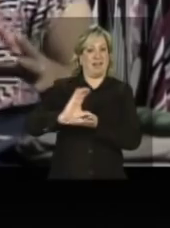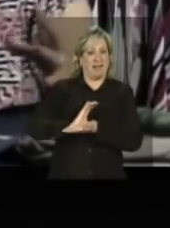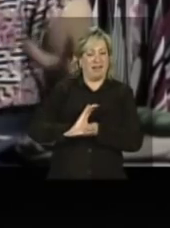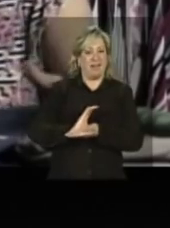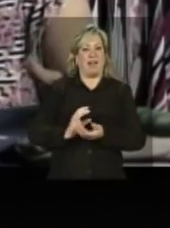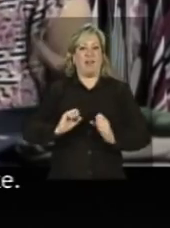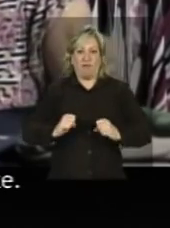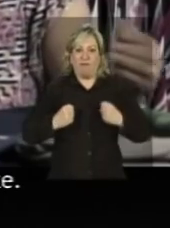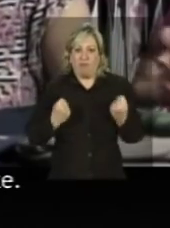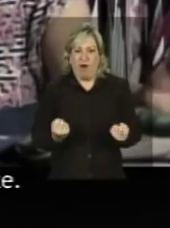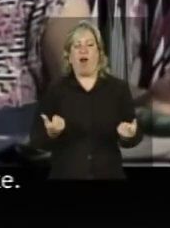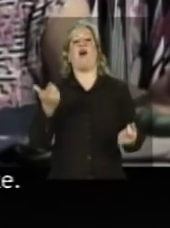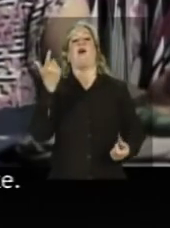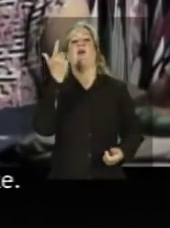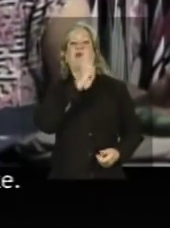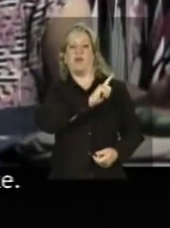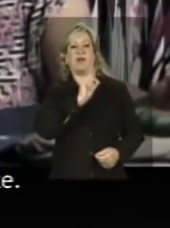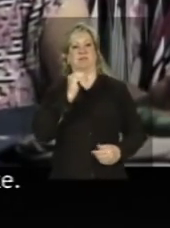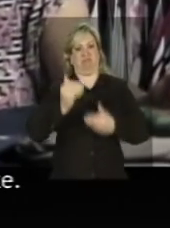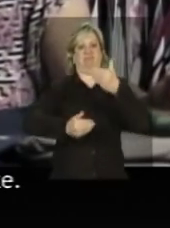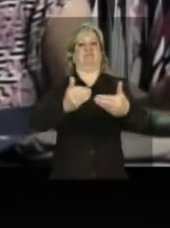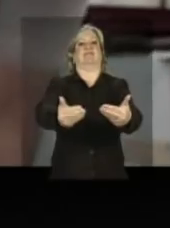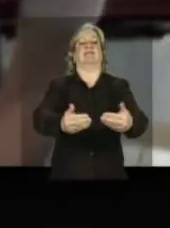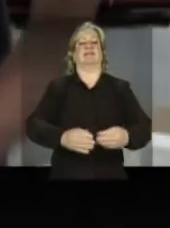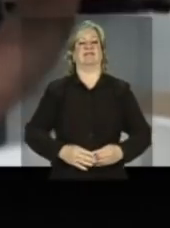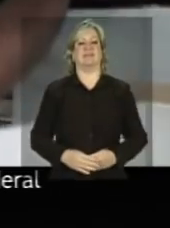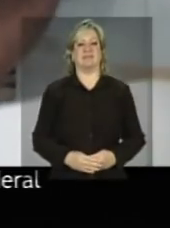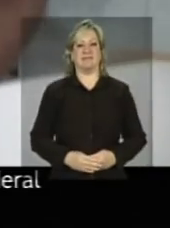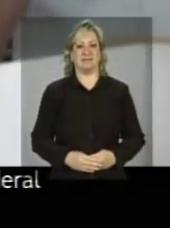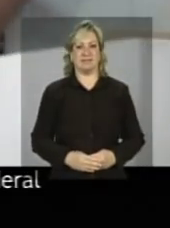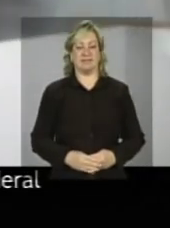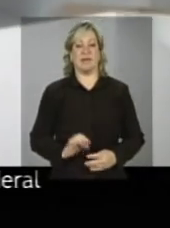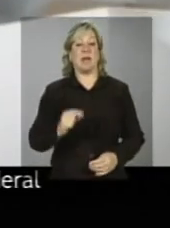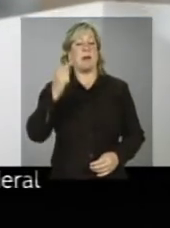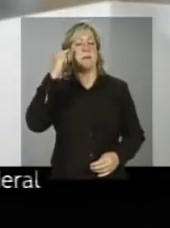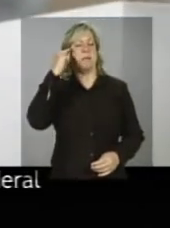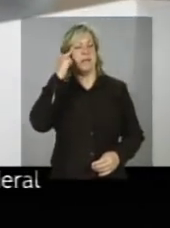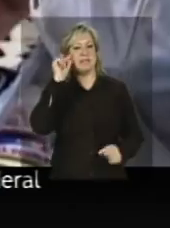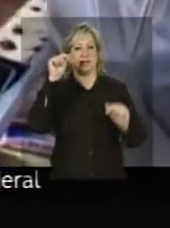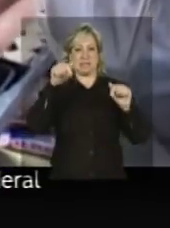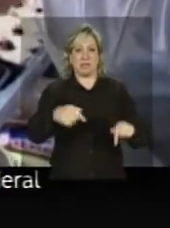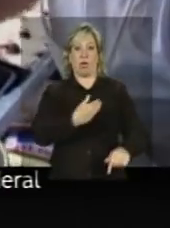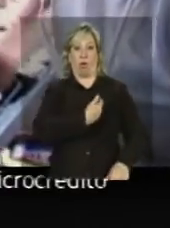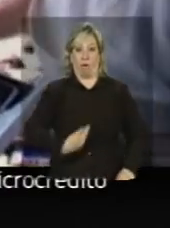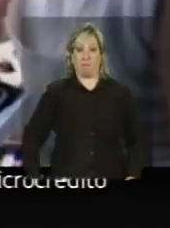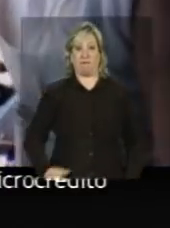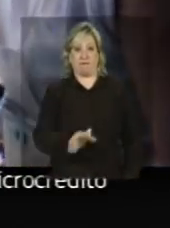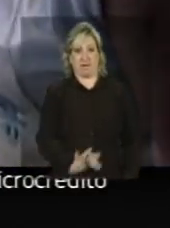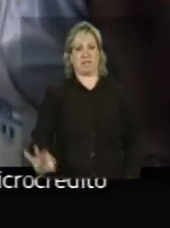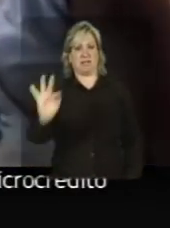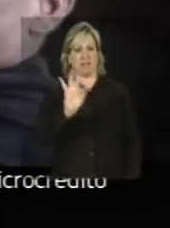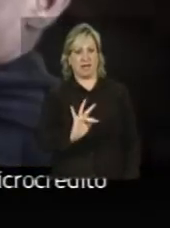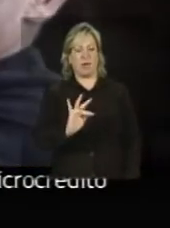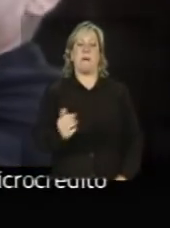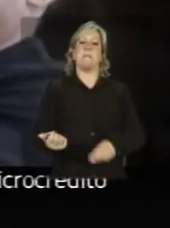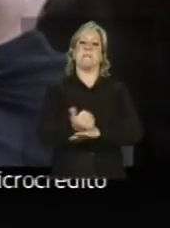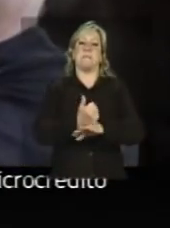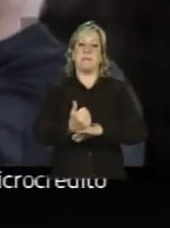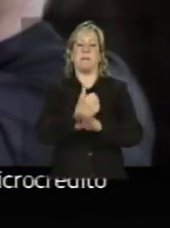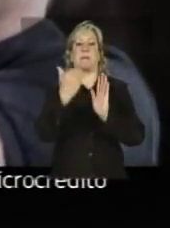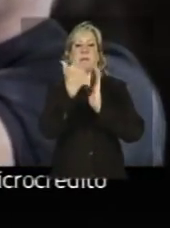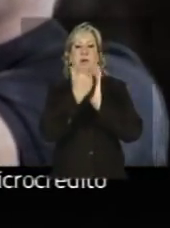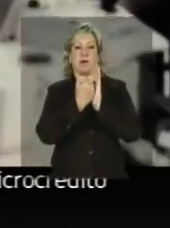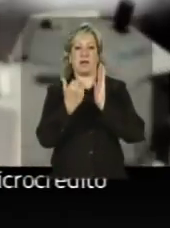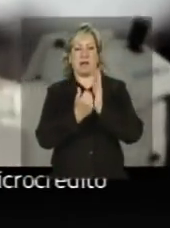uma força, a gente já vai mais em frente. Pensando nisso, o governo federal aprimorou o Programa